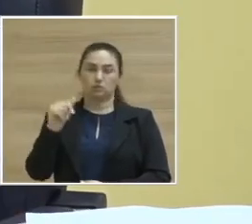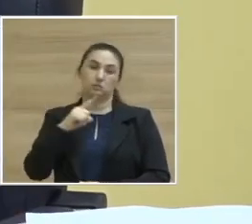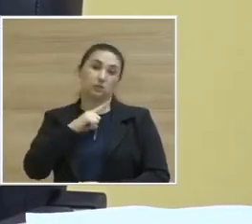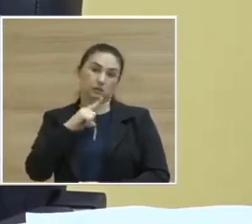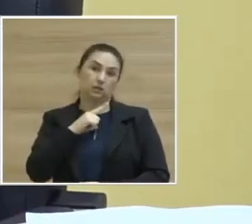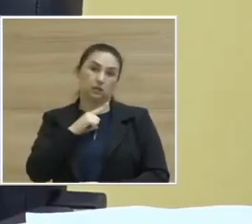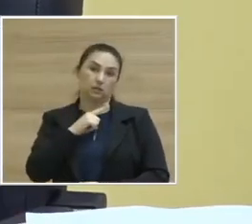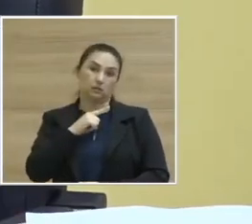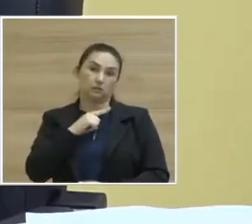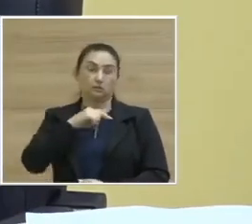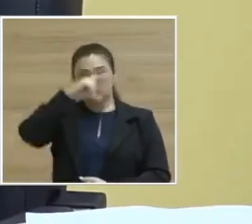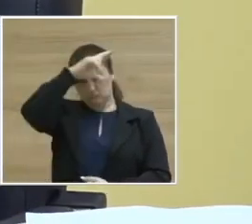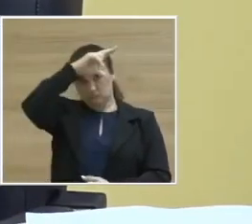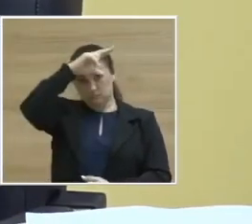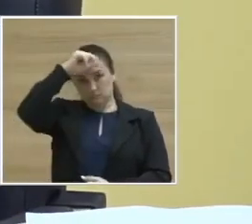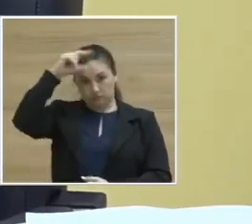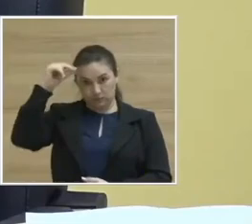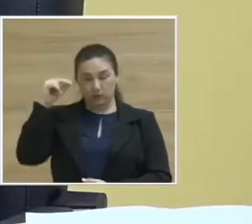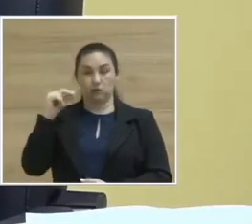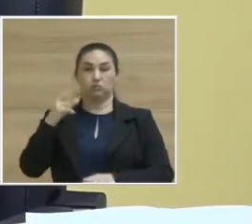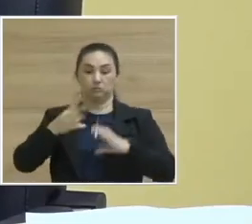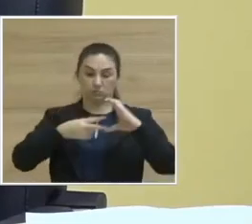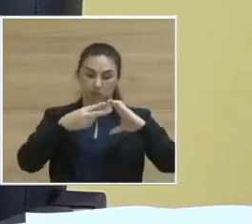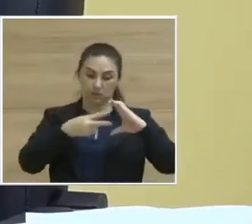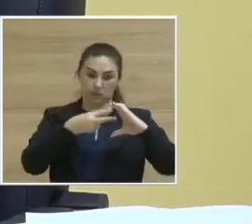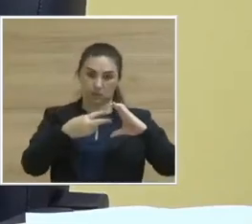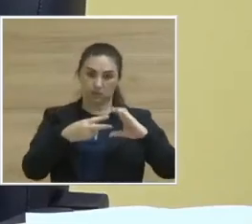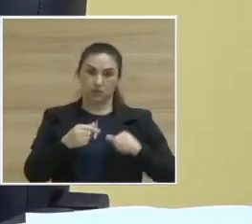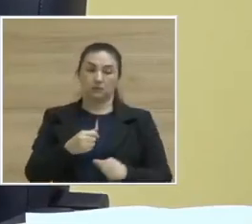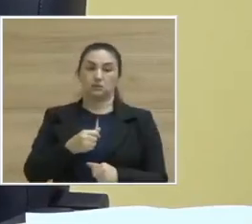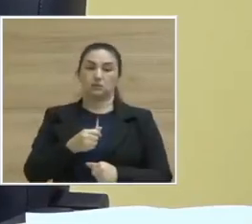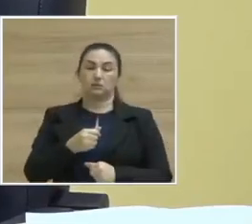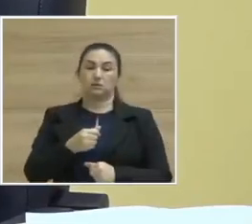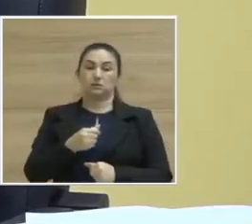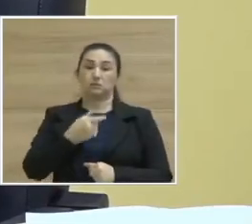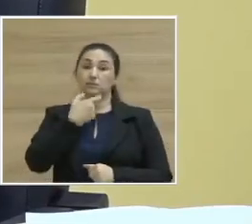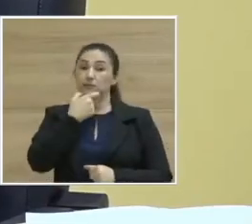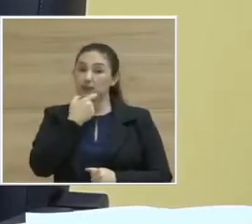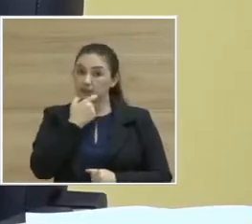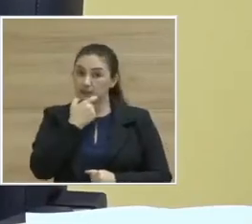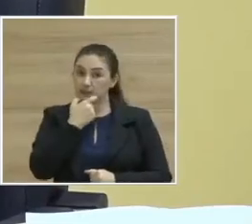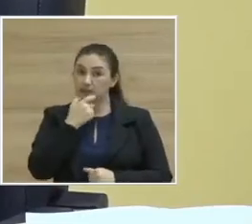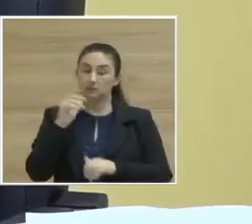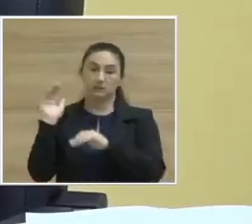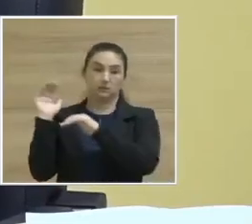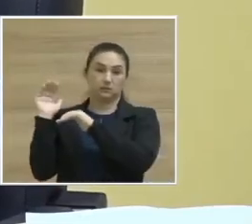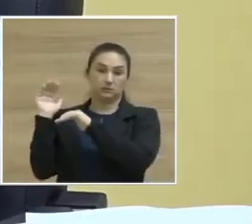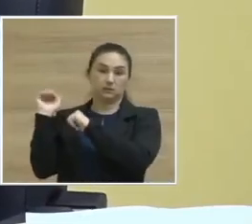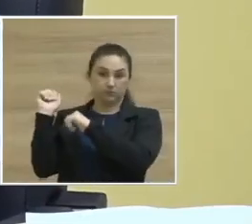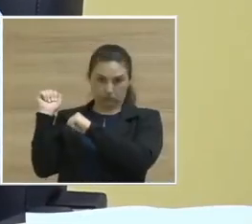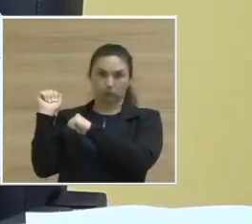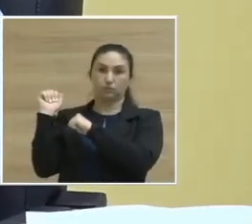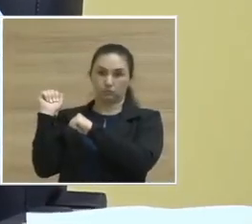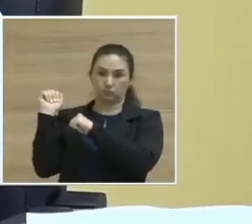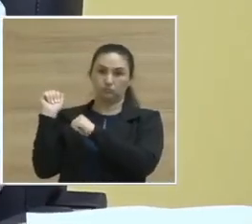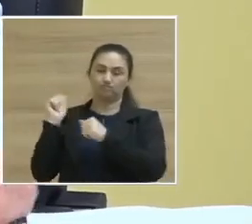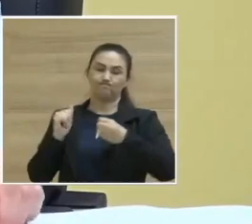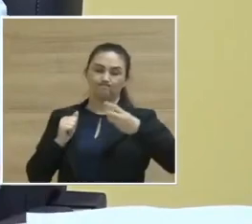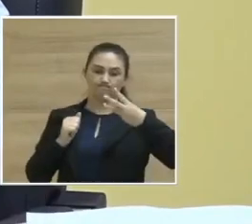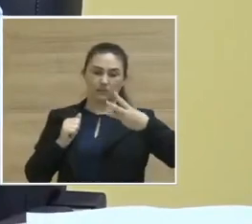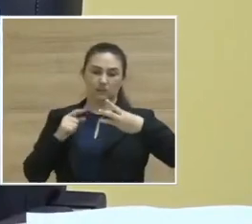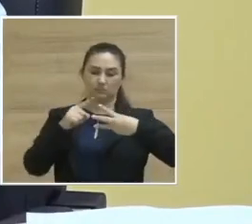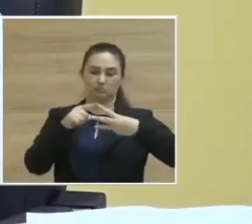do executivo e também nós aqui na Câmara do Legislativo, em idioma inglês e espanhol. Então, diante disso,